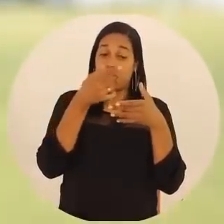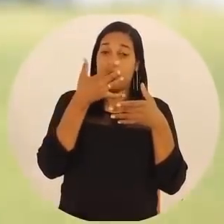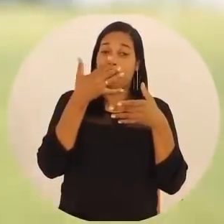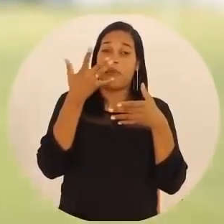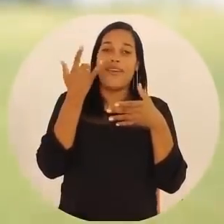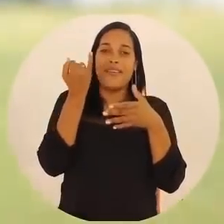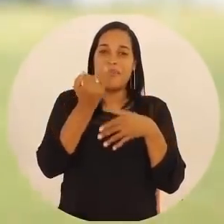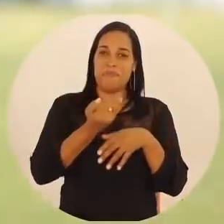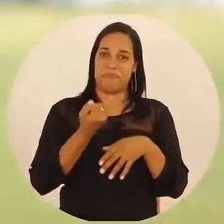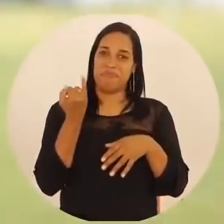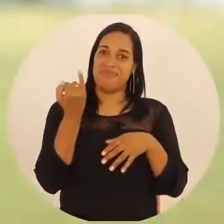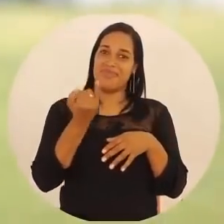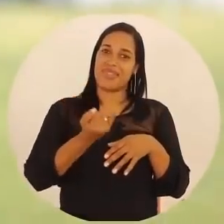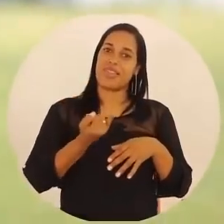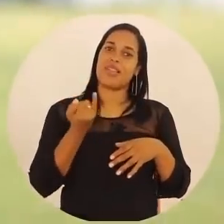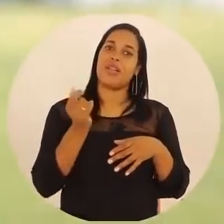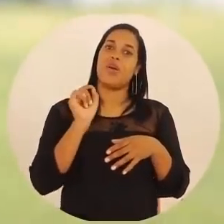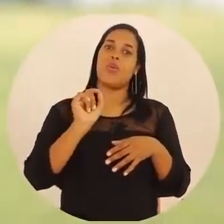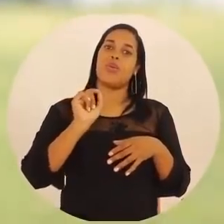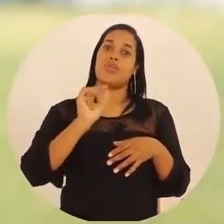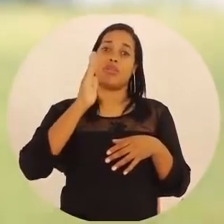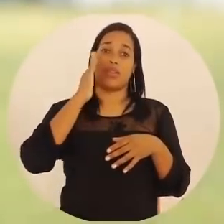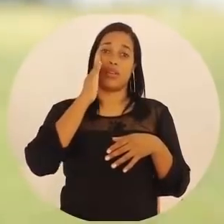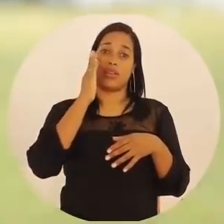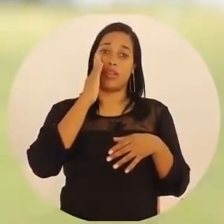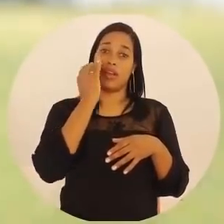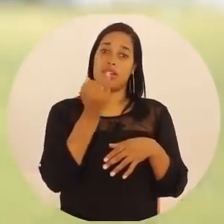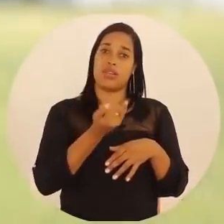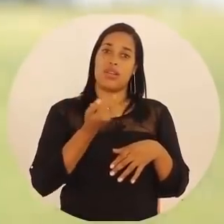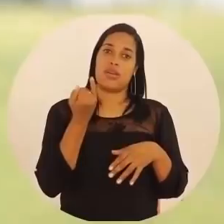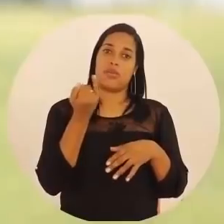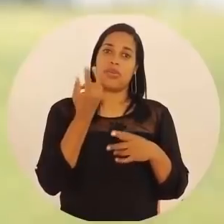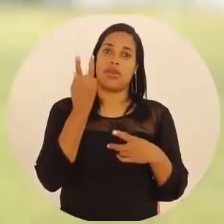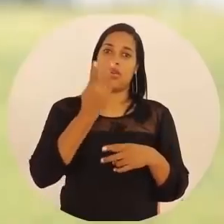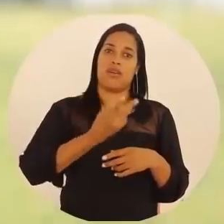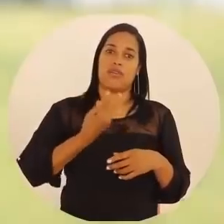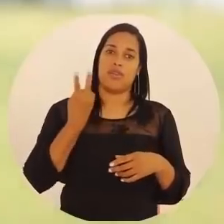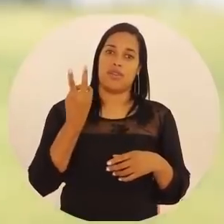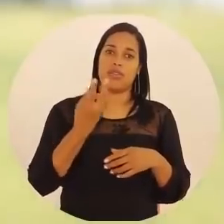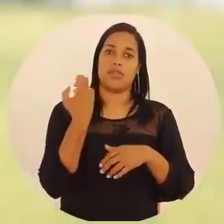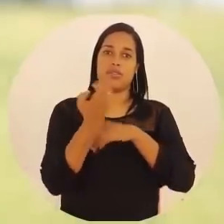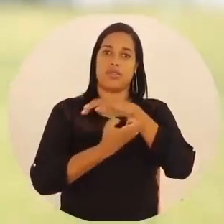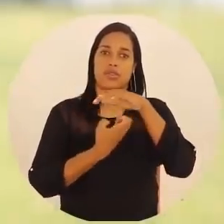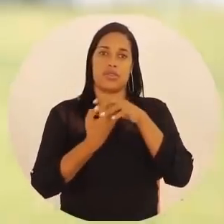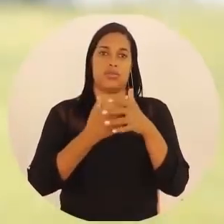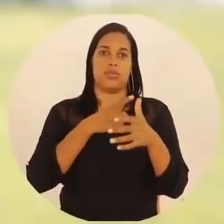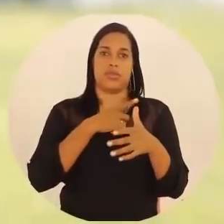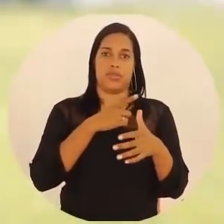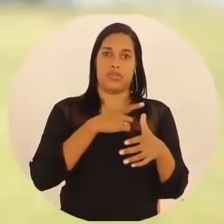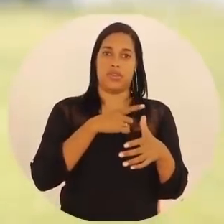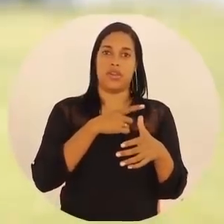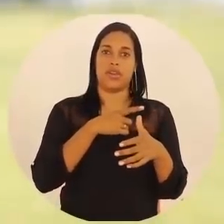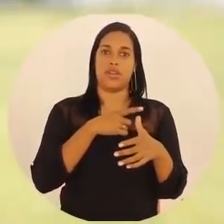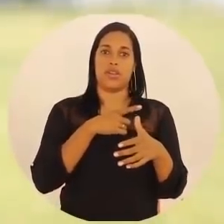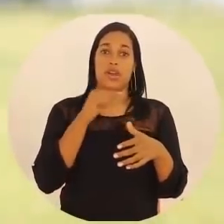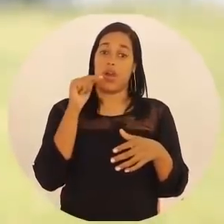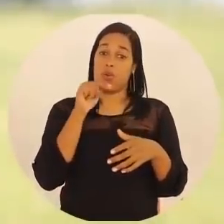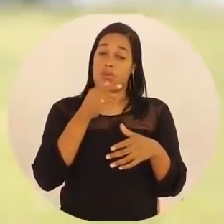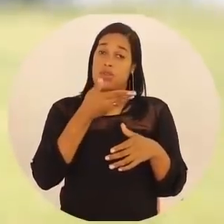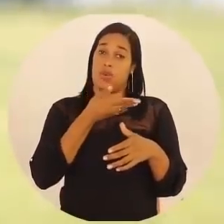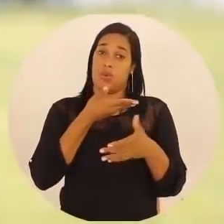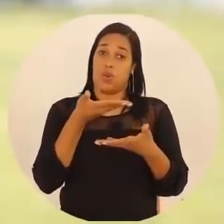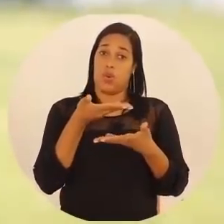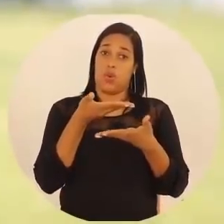que menos importa. O que a gente ressalta é a importância, valorização que as empresas dão ao seu